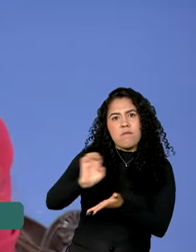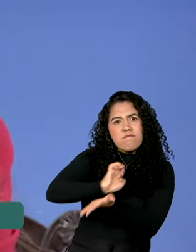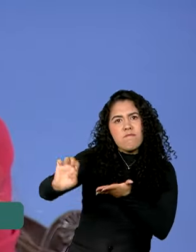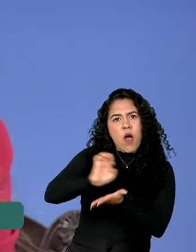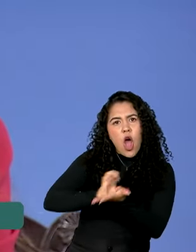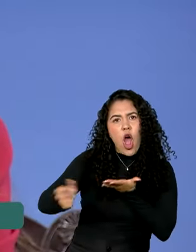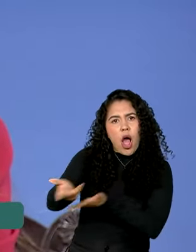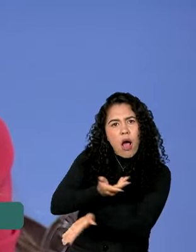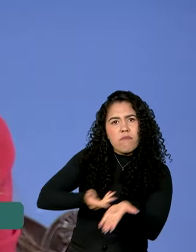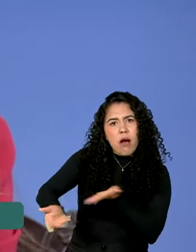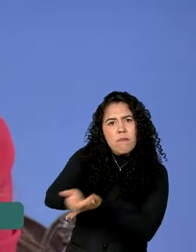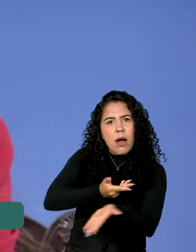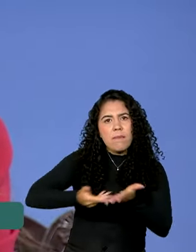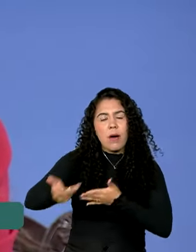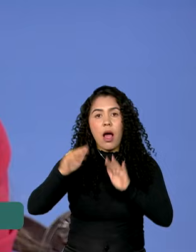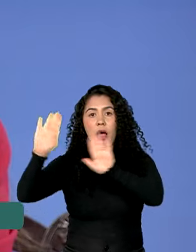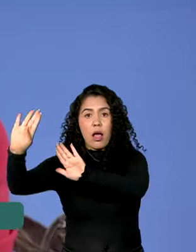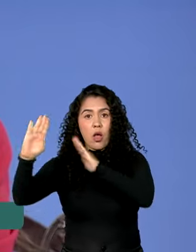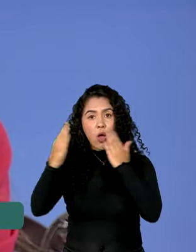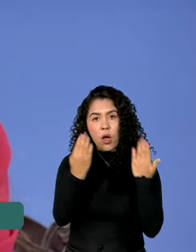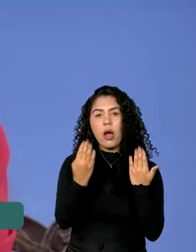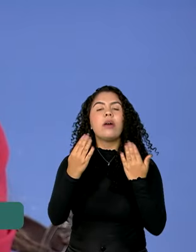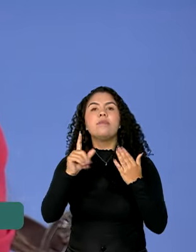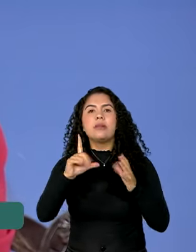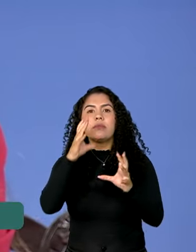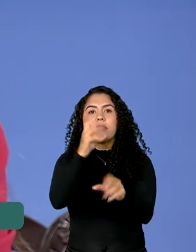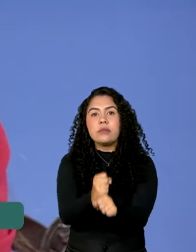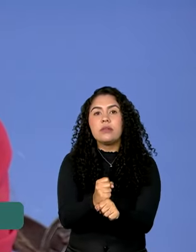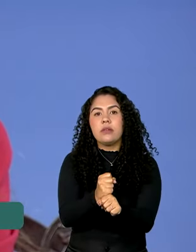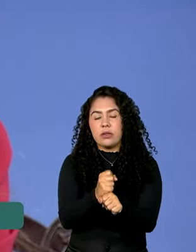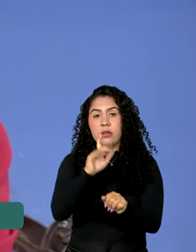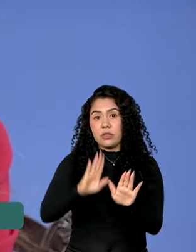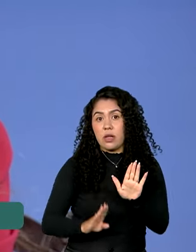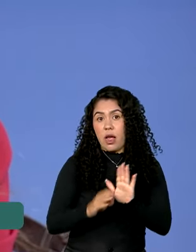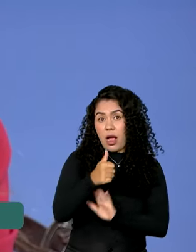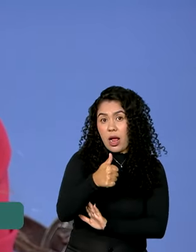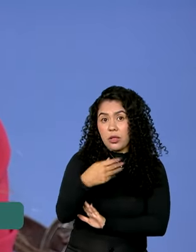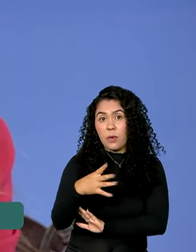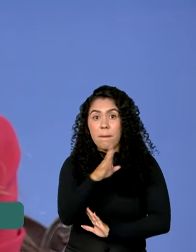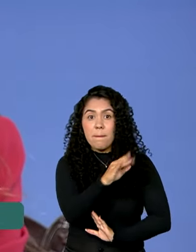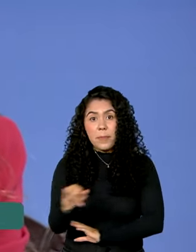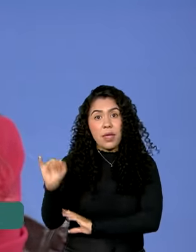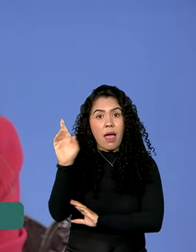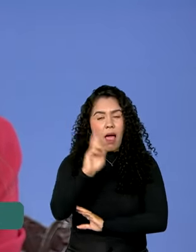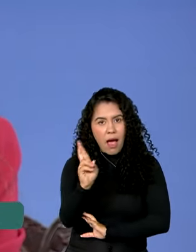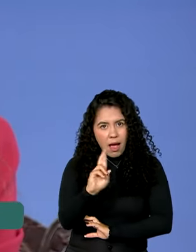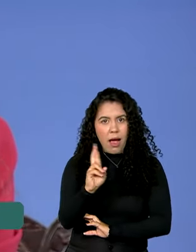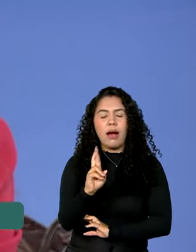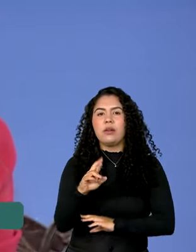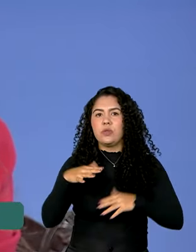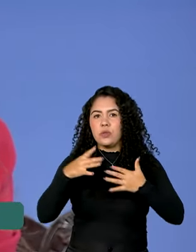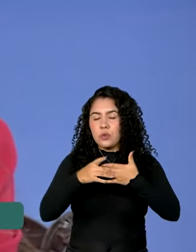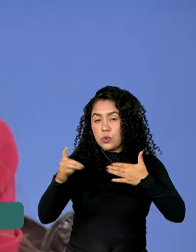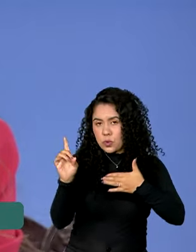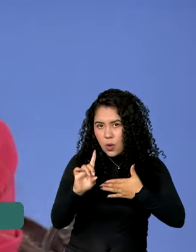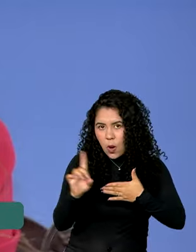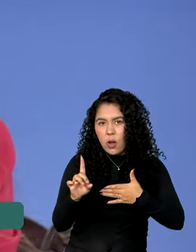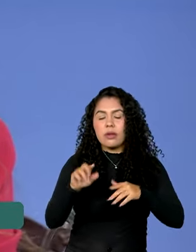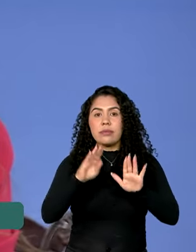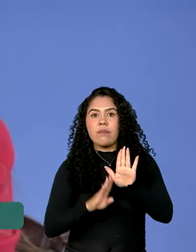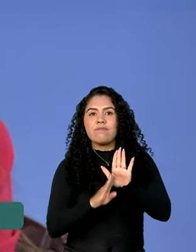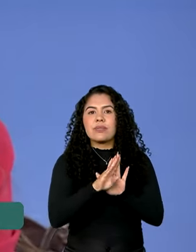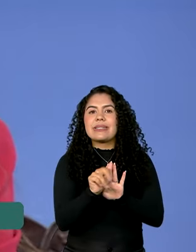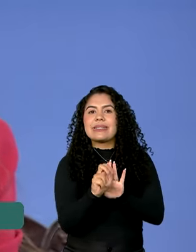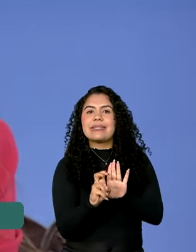Nosso intercâmbio alcançou em 2023 14 bilhões de dólares. Isso é um crescimento de 15% em relação